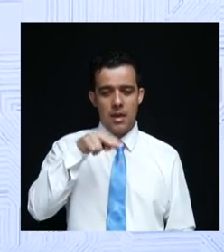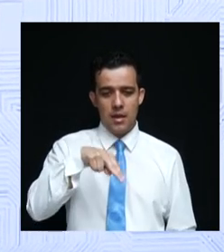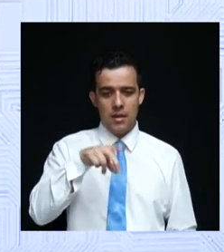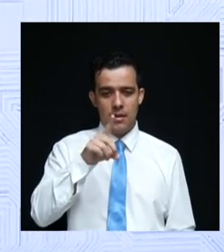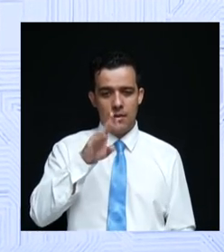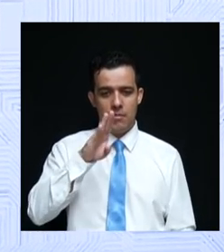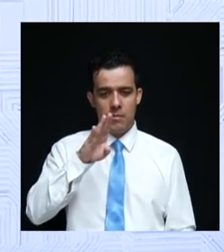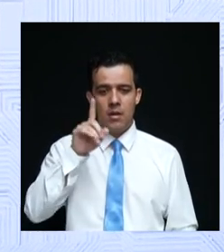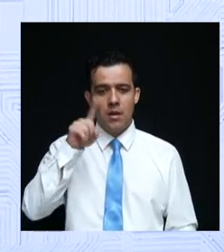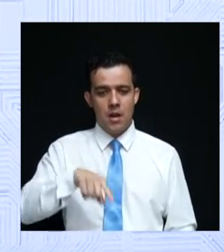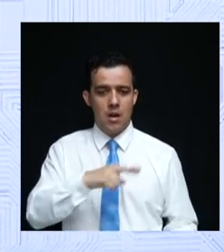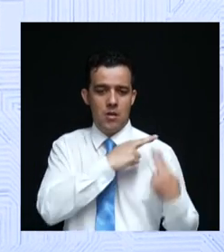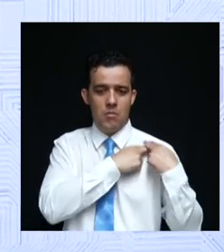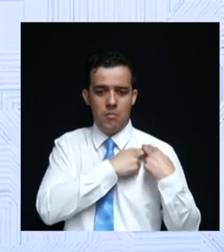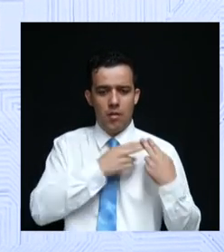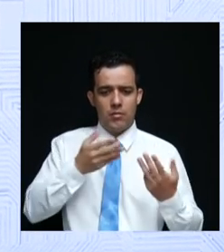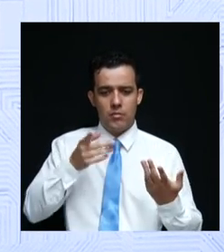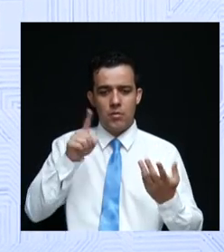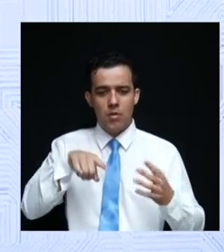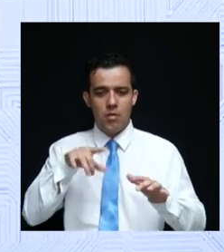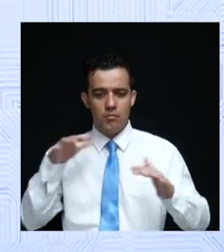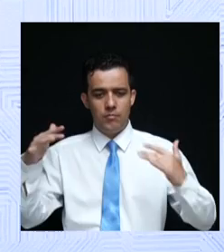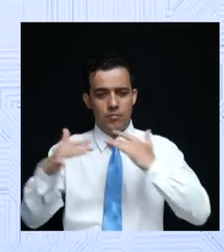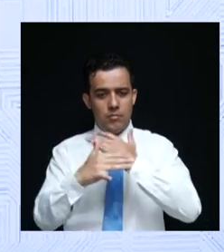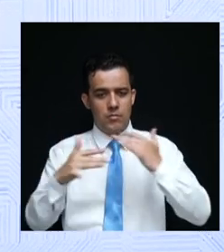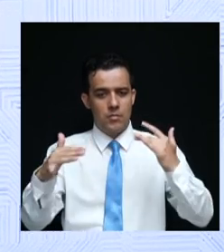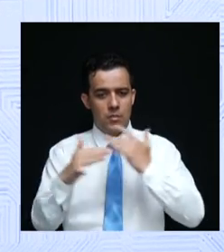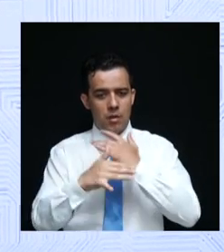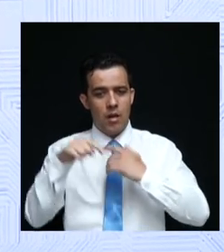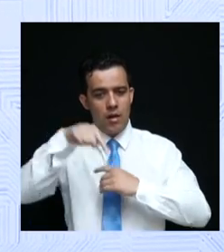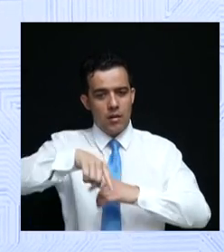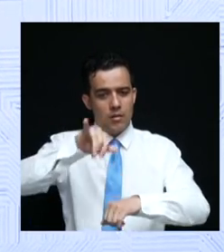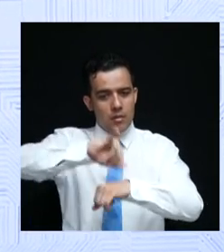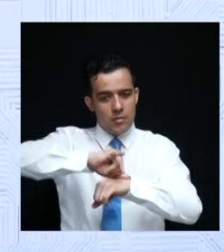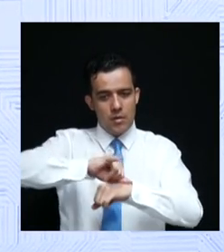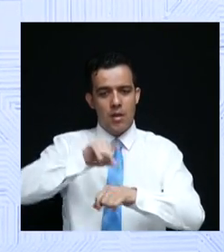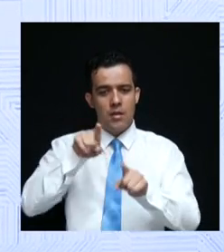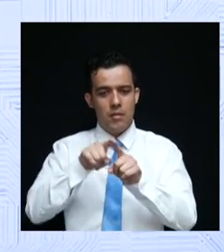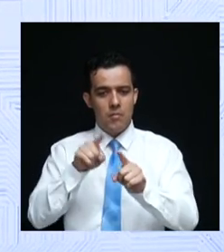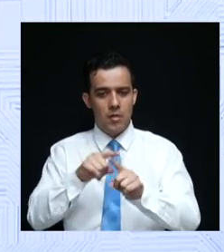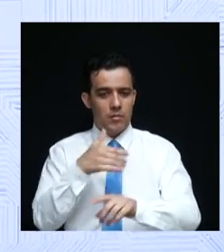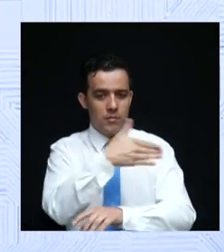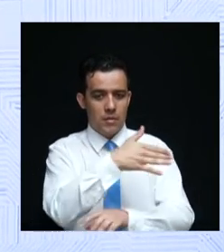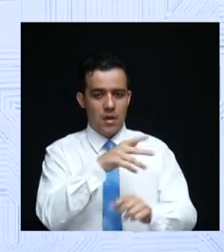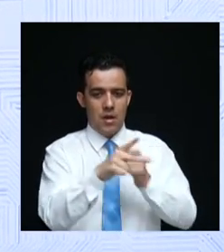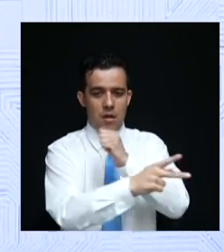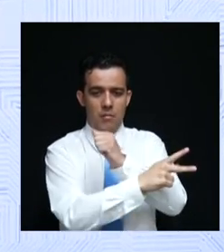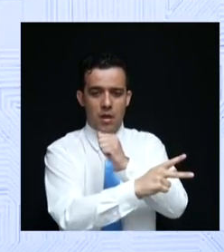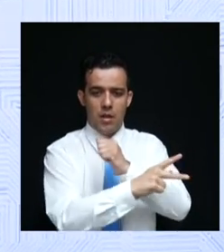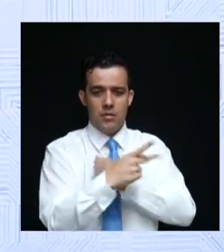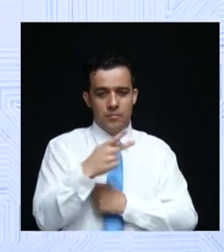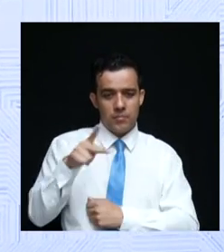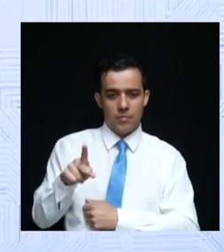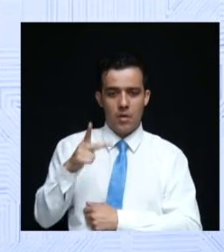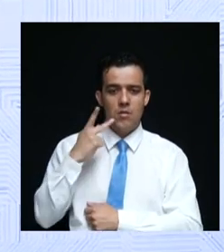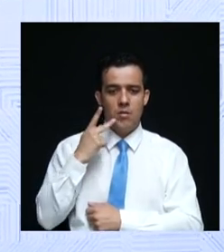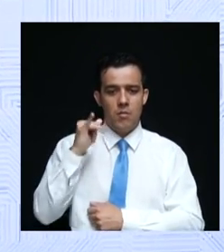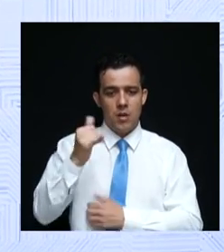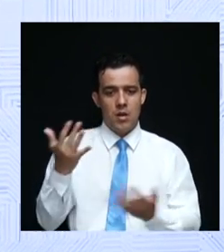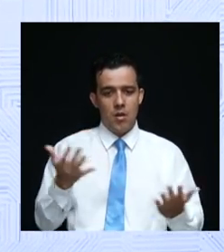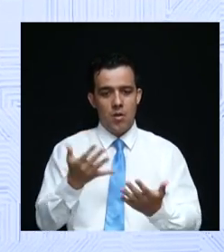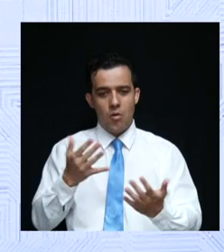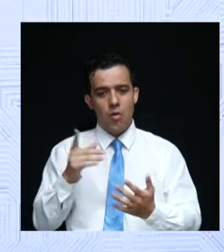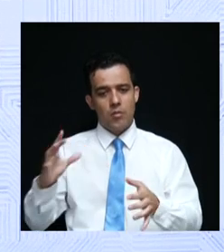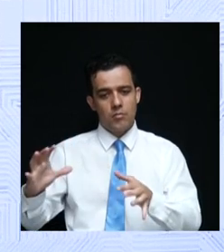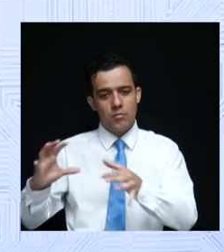do tráfego dos ônibus aqui na capital. Esquece que o município vizinho de Aparecida foi governado pelo pai dele e agora é governado por um